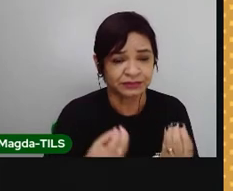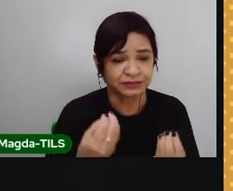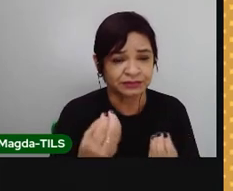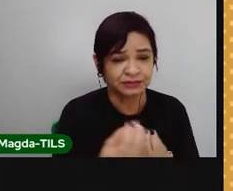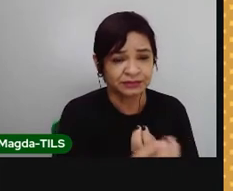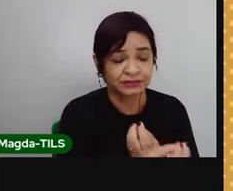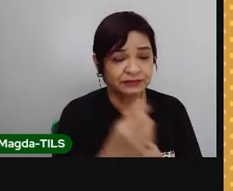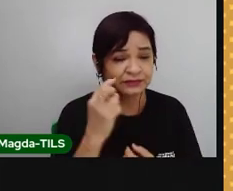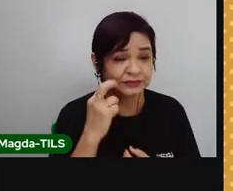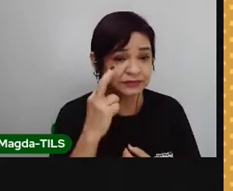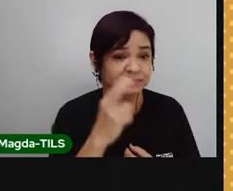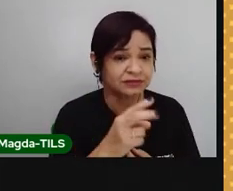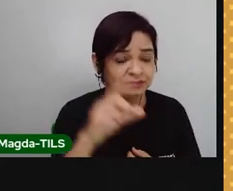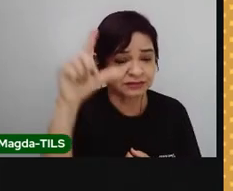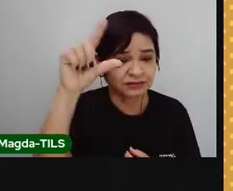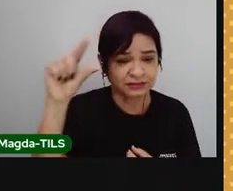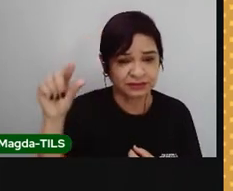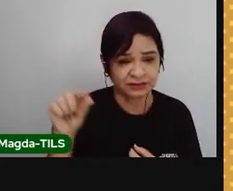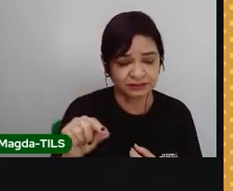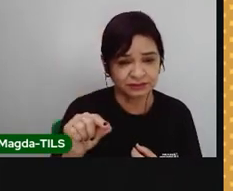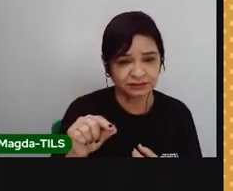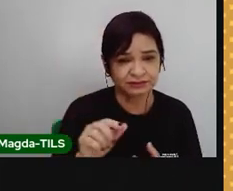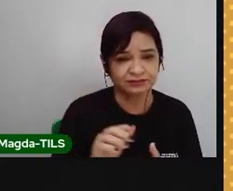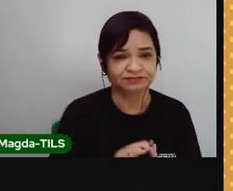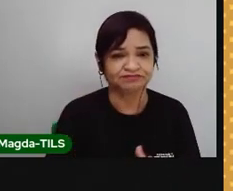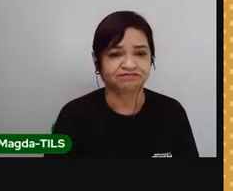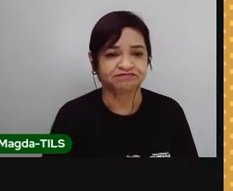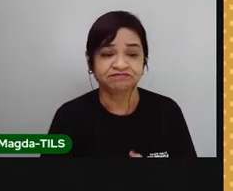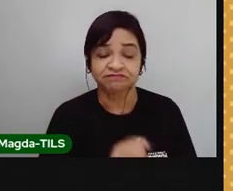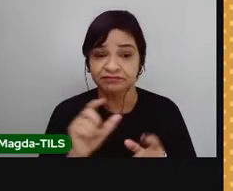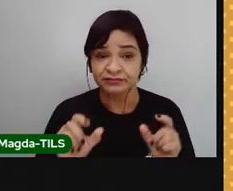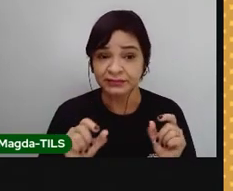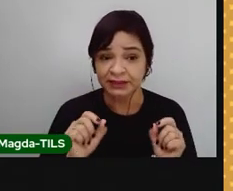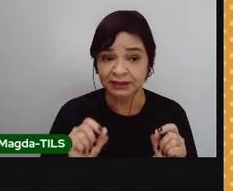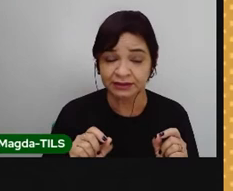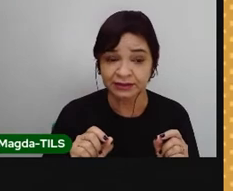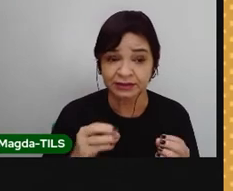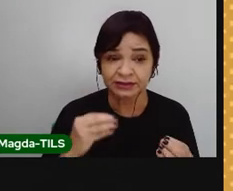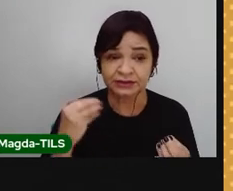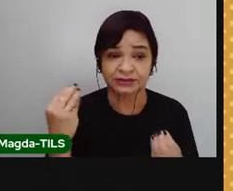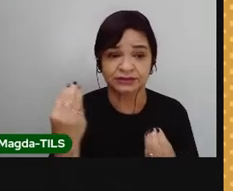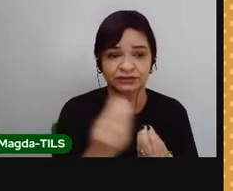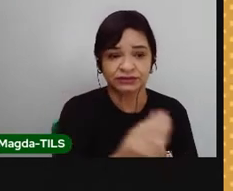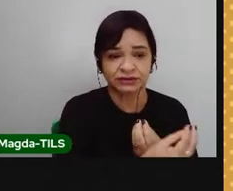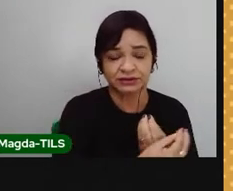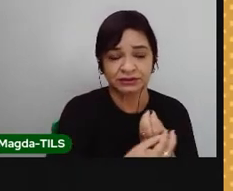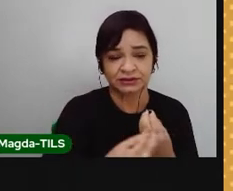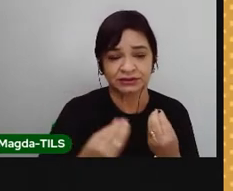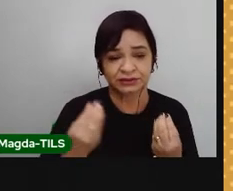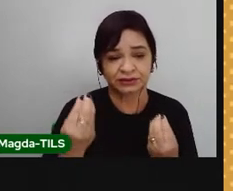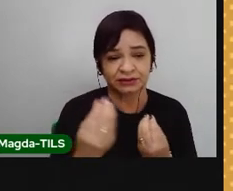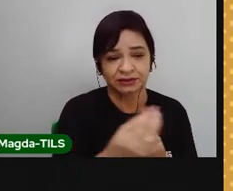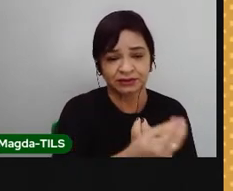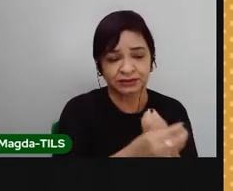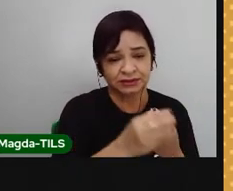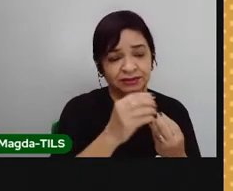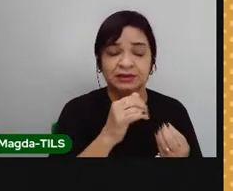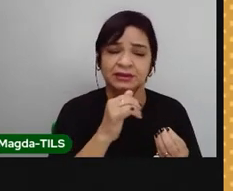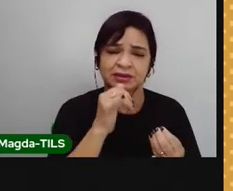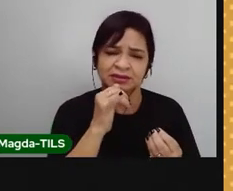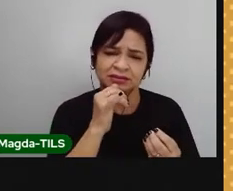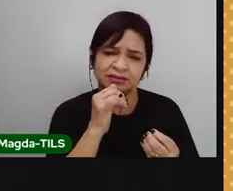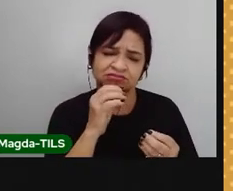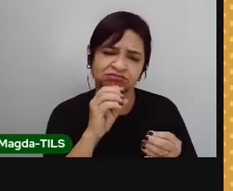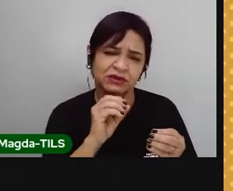face da lua. Então, o é a rotação? A rotação é ela girando em torno dela mesma. Mas, como leva ao mesmo período